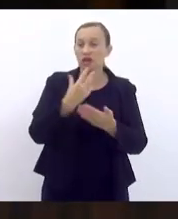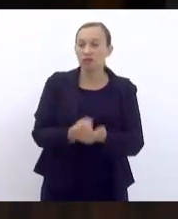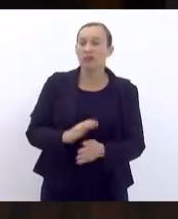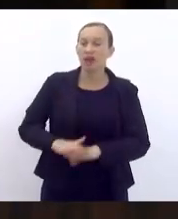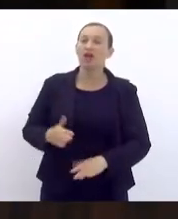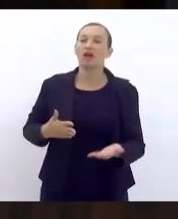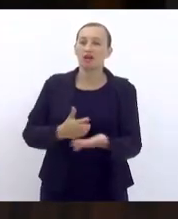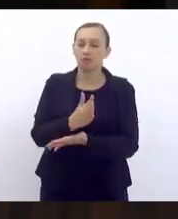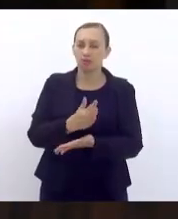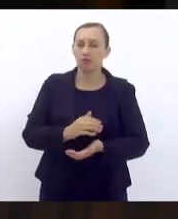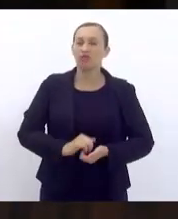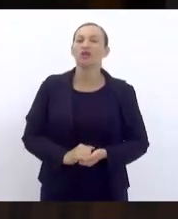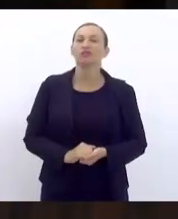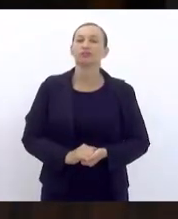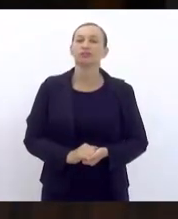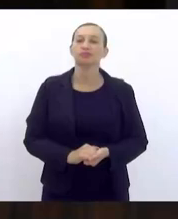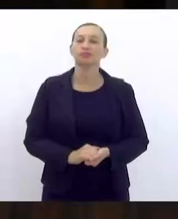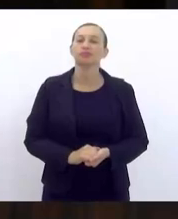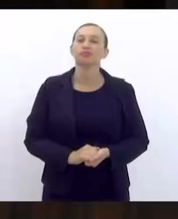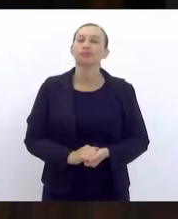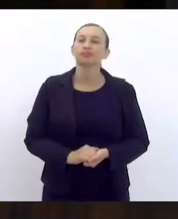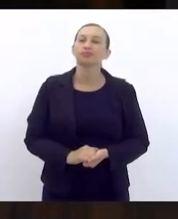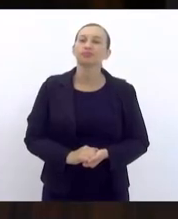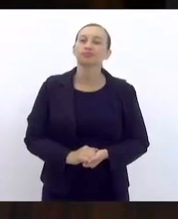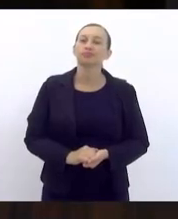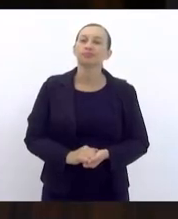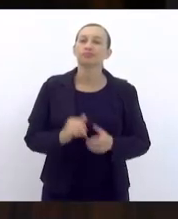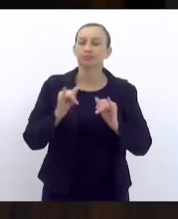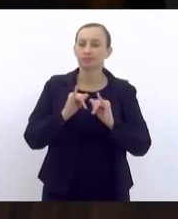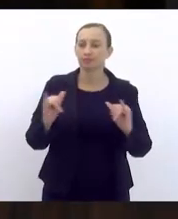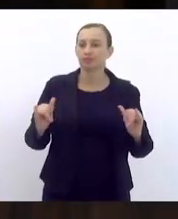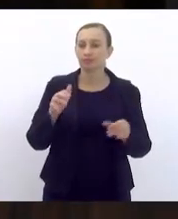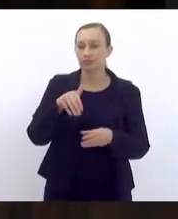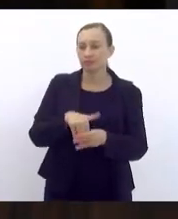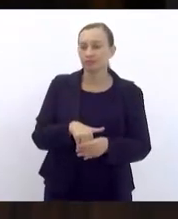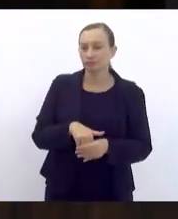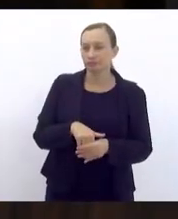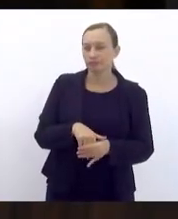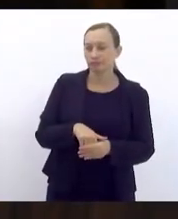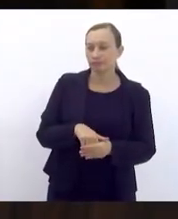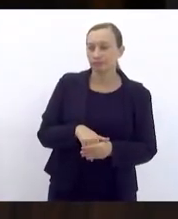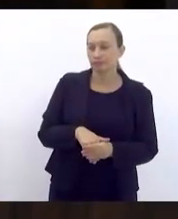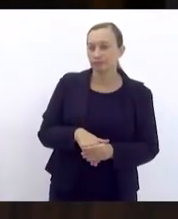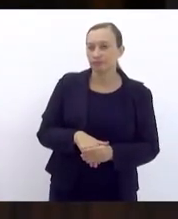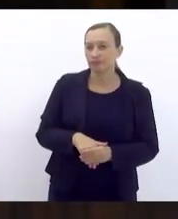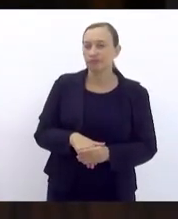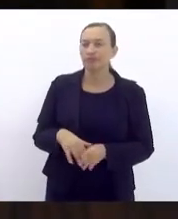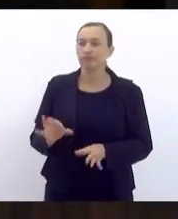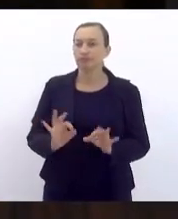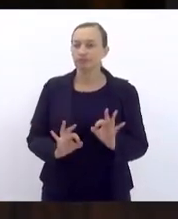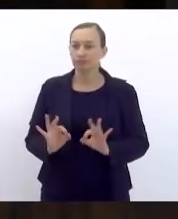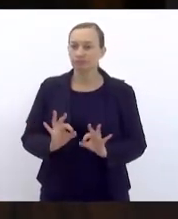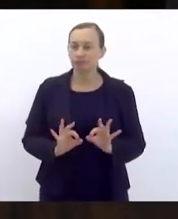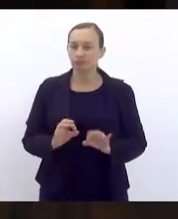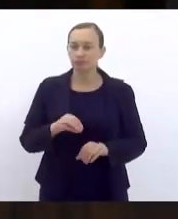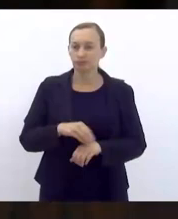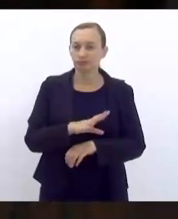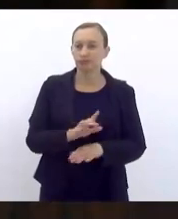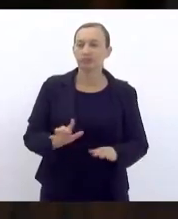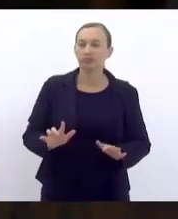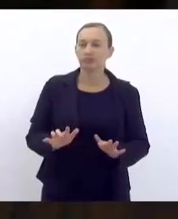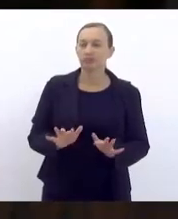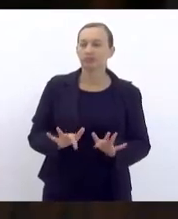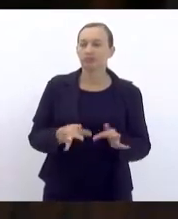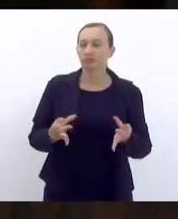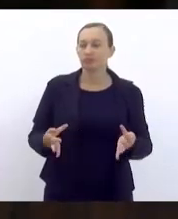pergunta desse comissão, aprovado. Declaração de voto, Tia Jô. Para a elaboração da indicação simples,